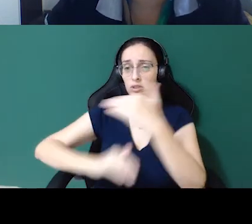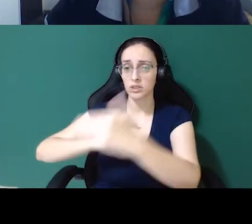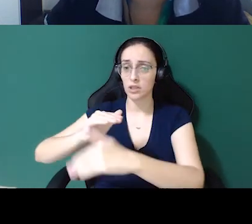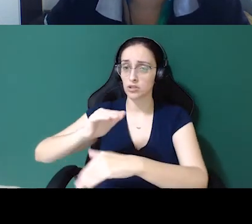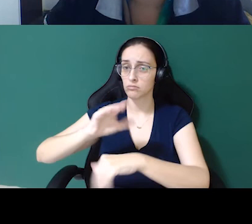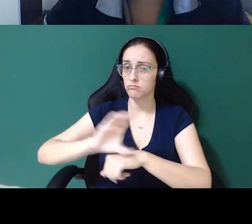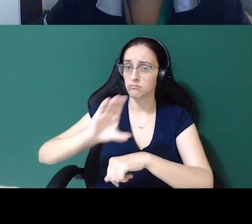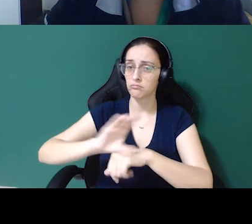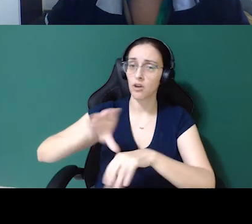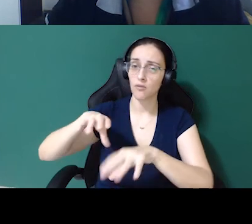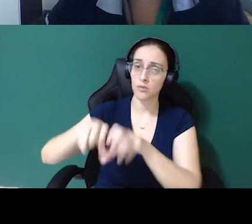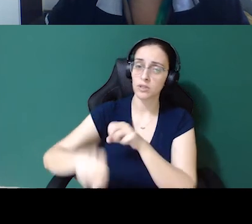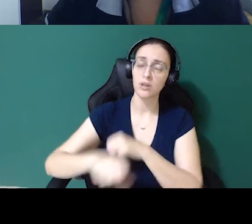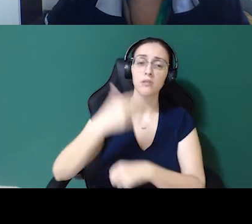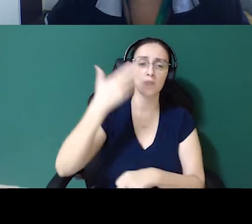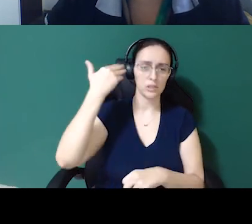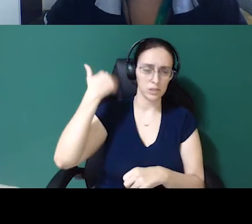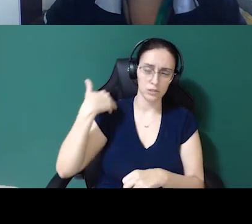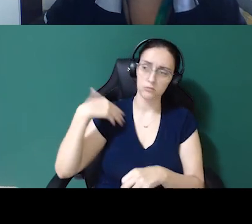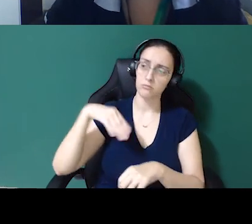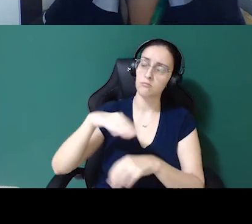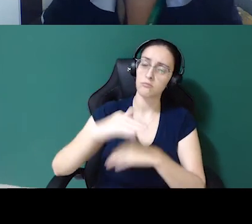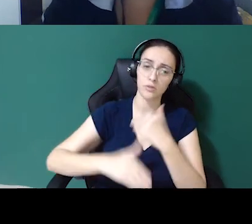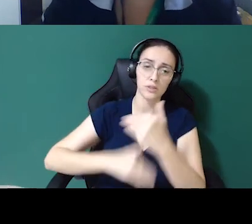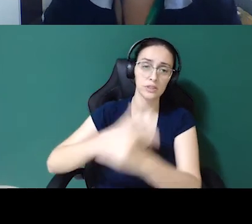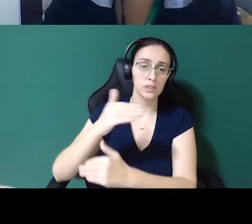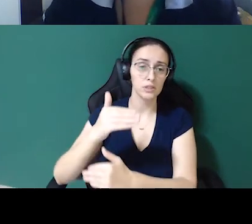participei, ele era um processo de formação